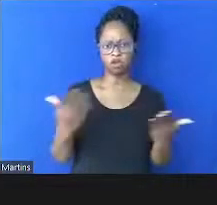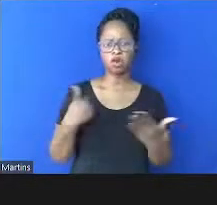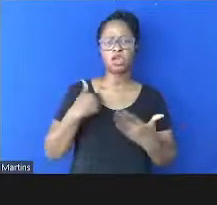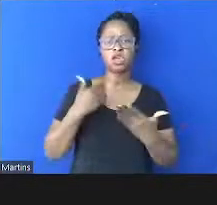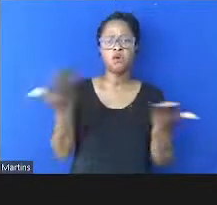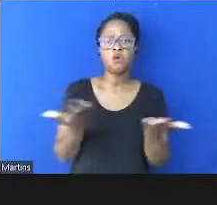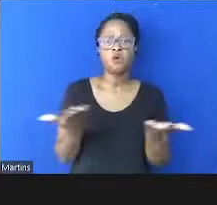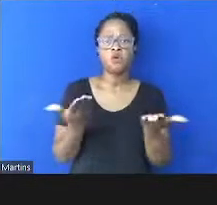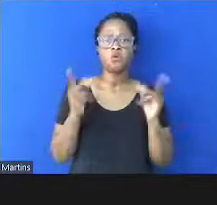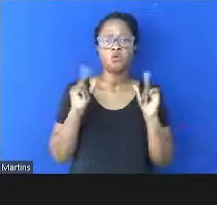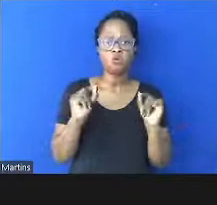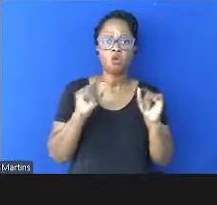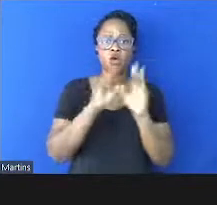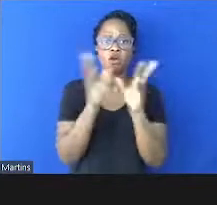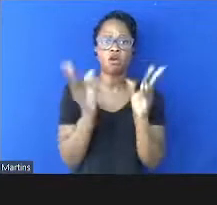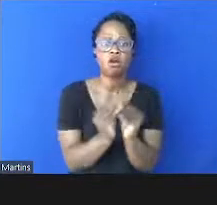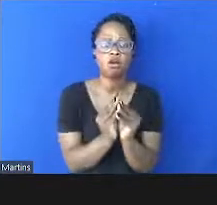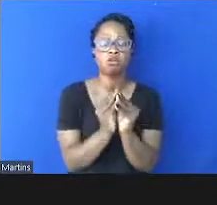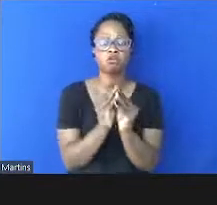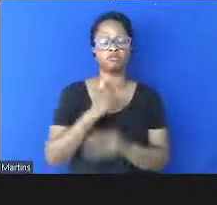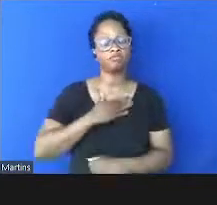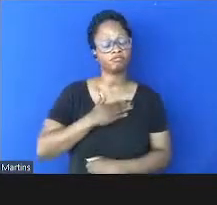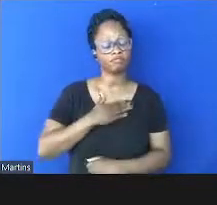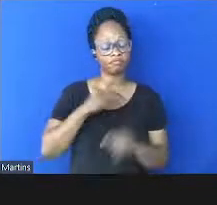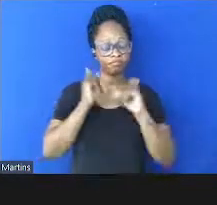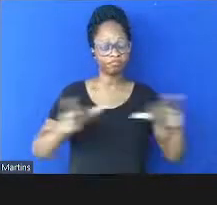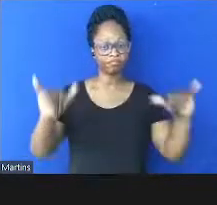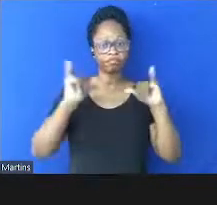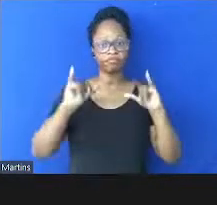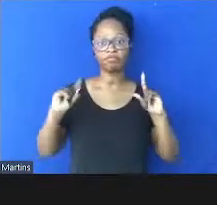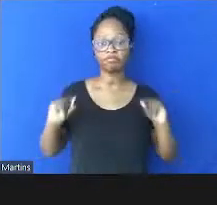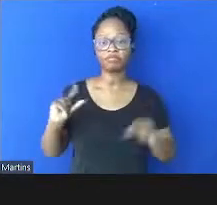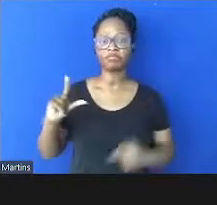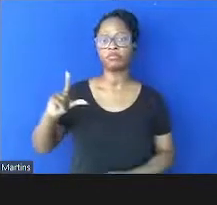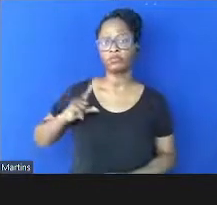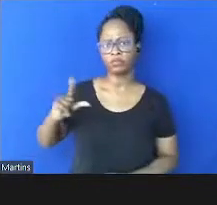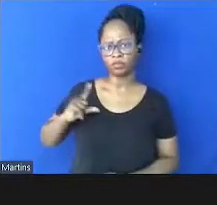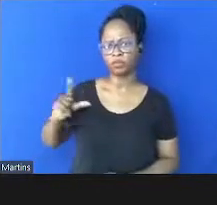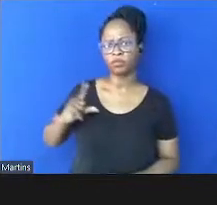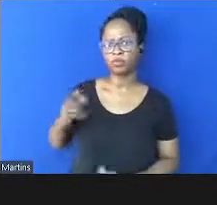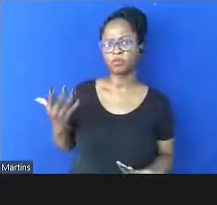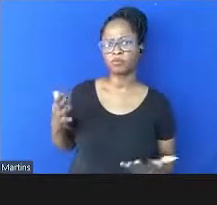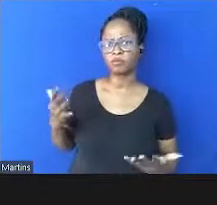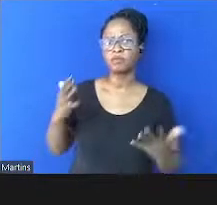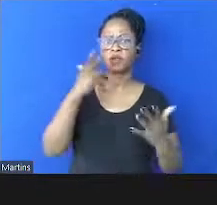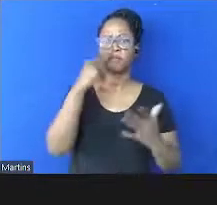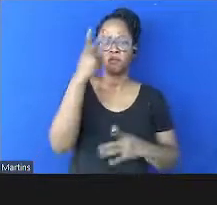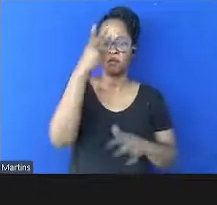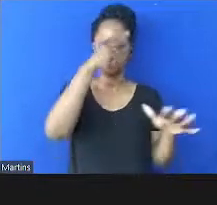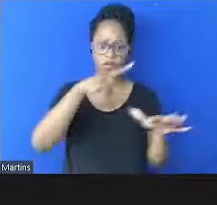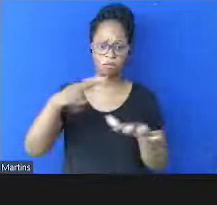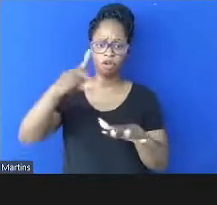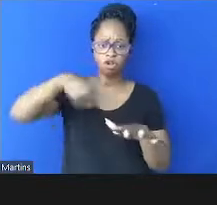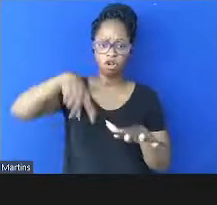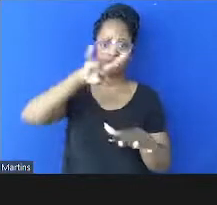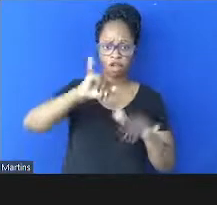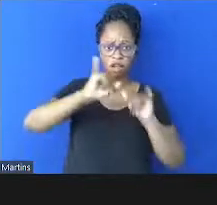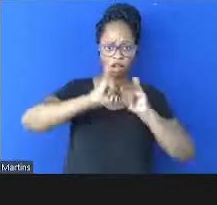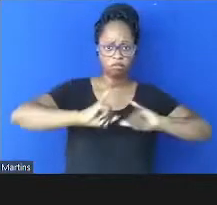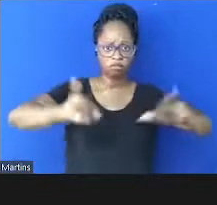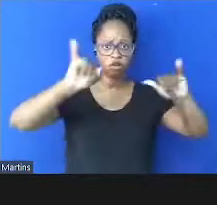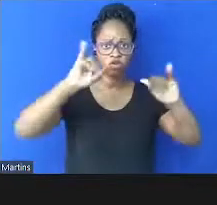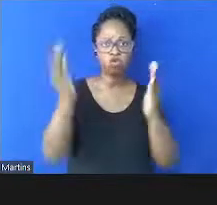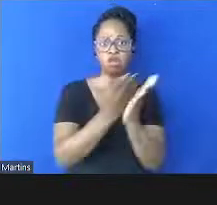encerrar, gostaria de anunciar que dentro de uma semana nós vamos lançar um livro